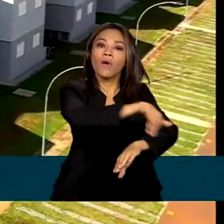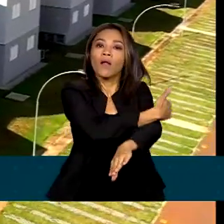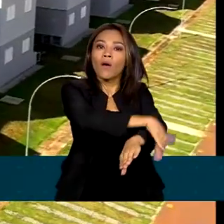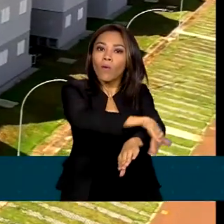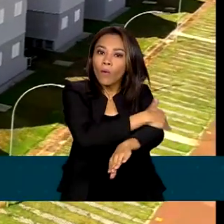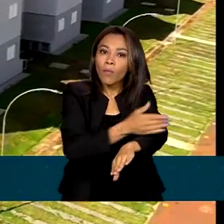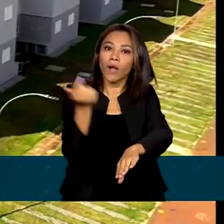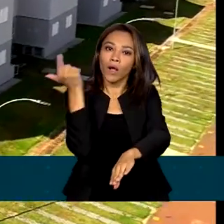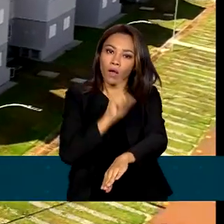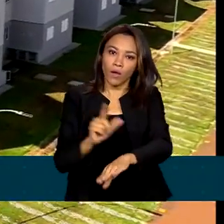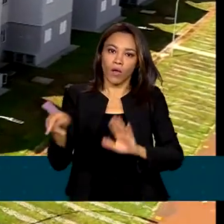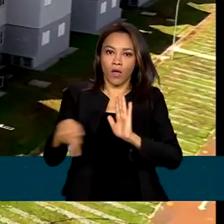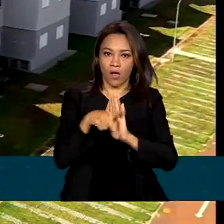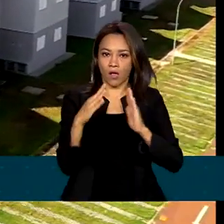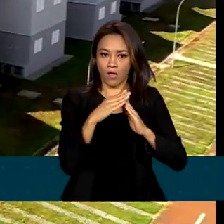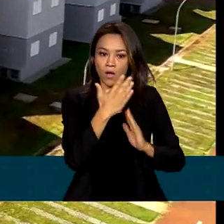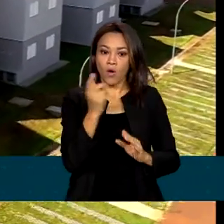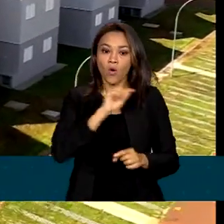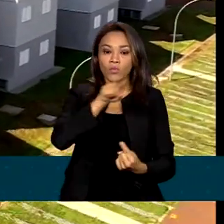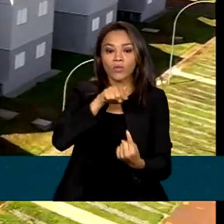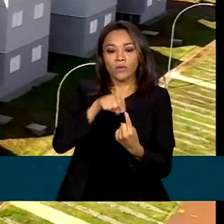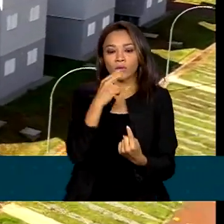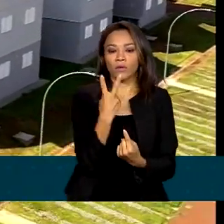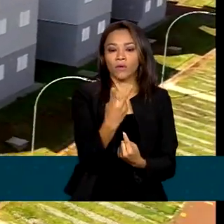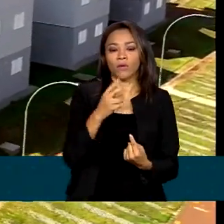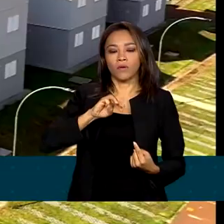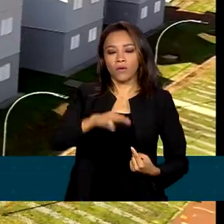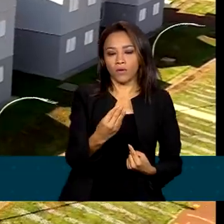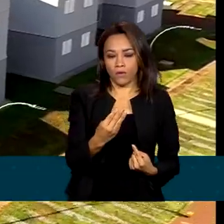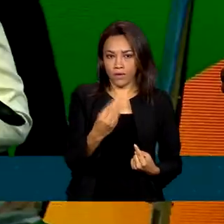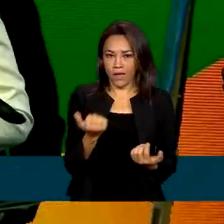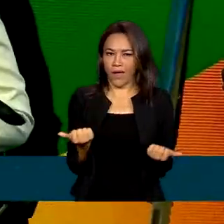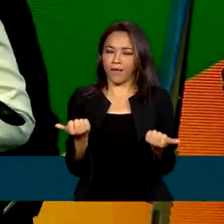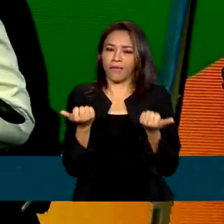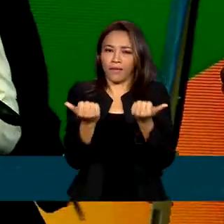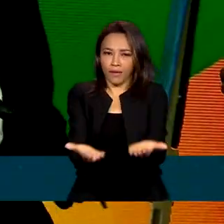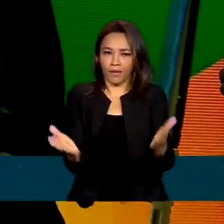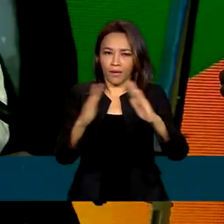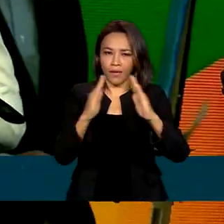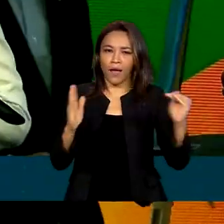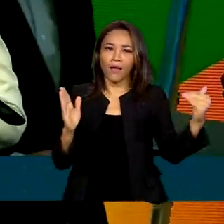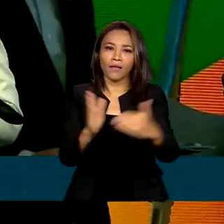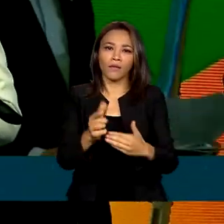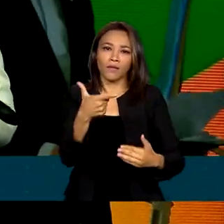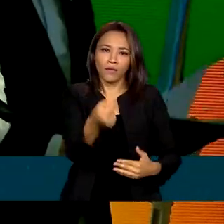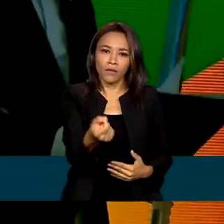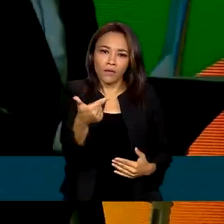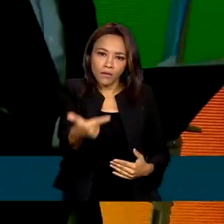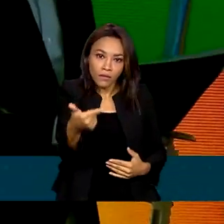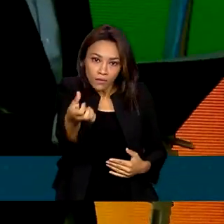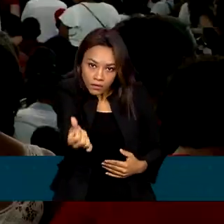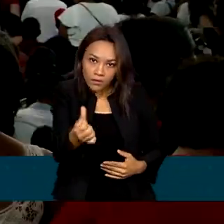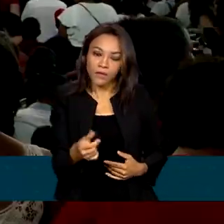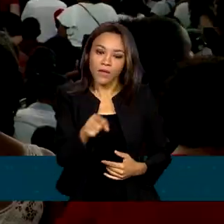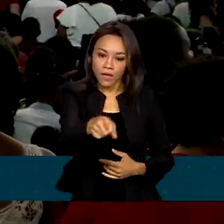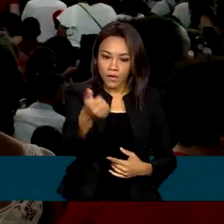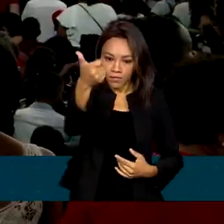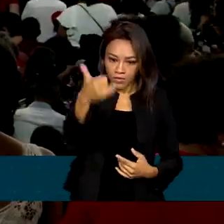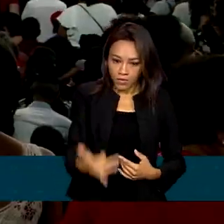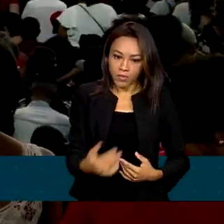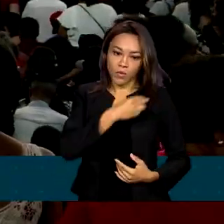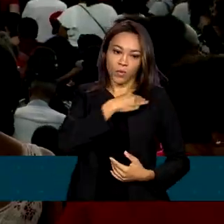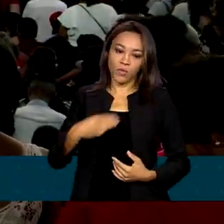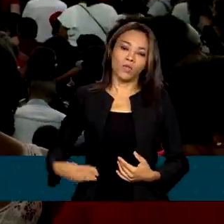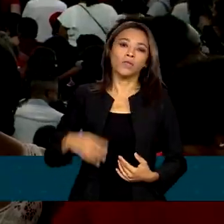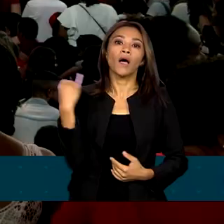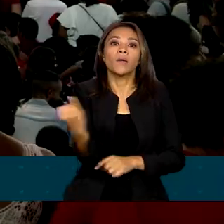previsão é entregar 2 milhões de moradias até 2026. O ministro das cidades destacou ainda a importância